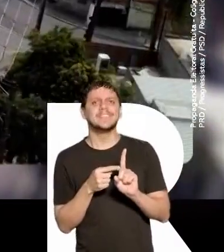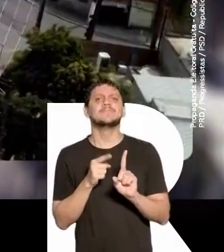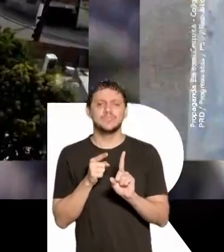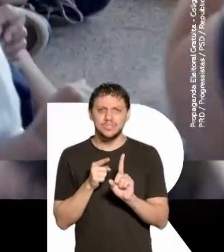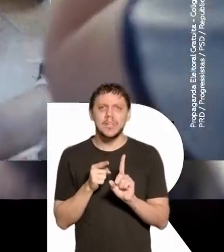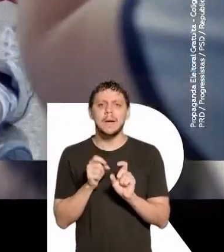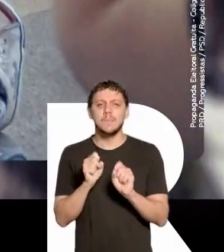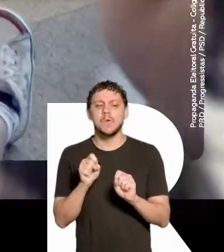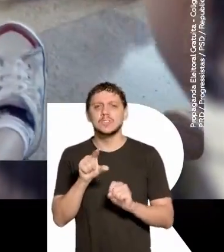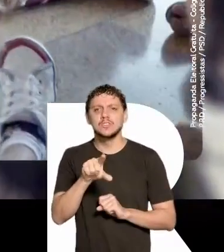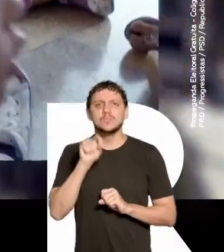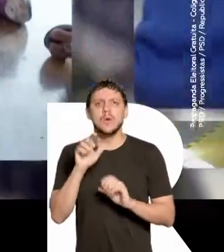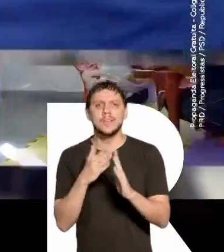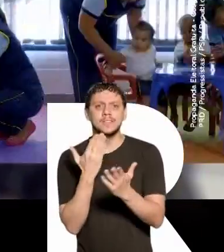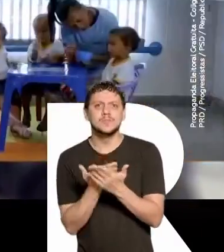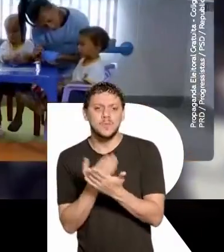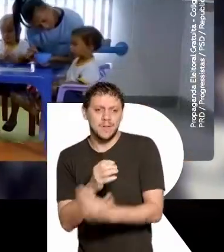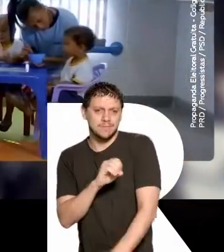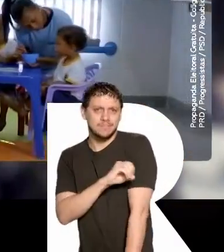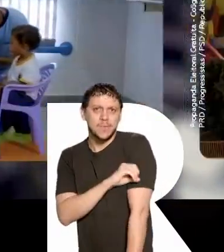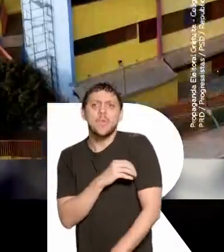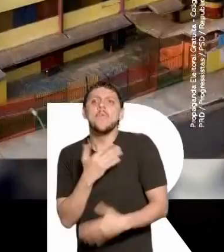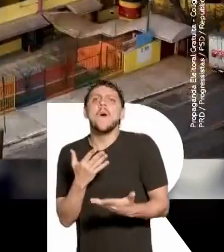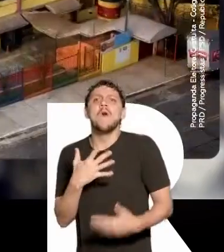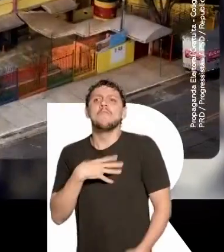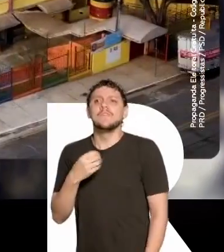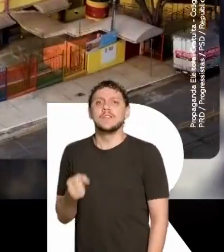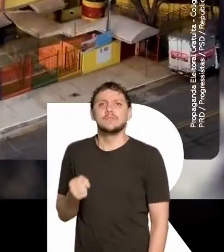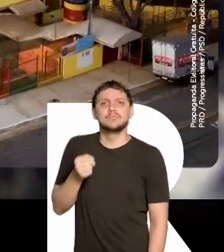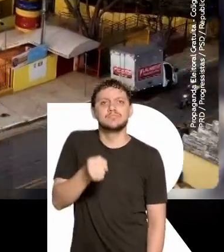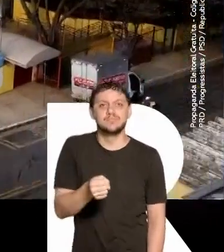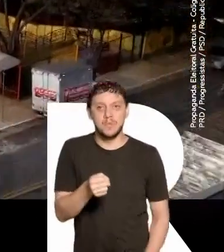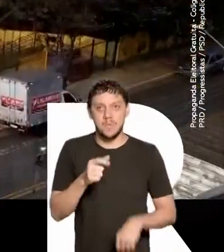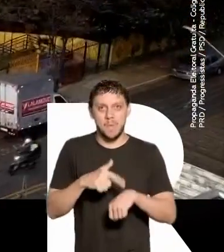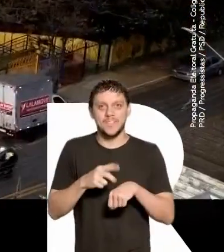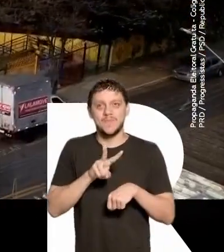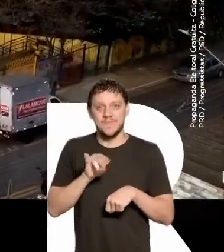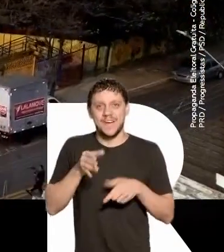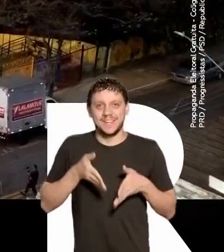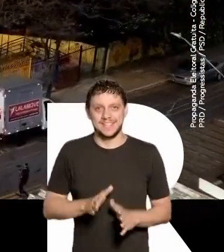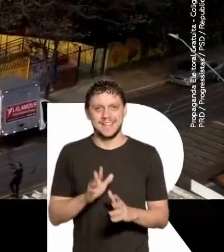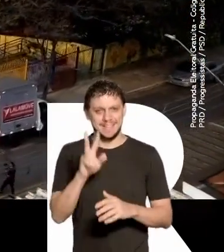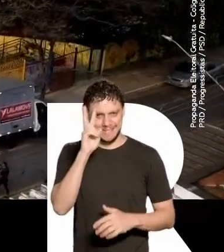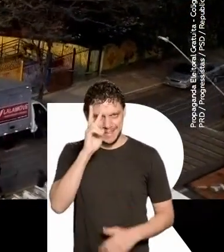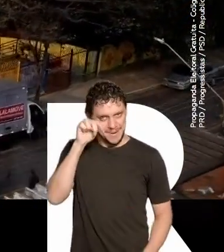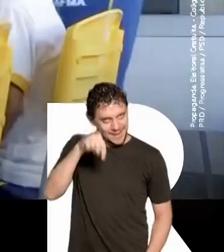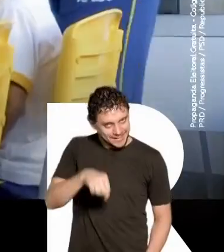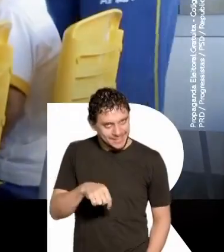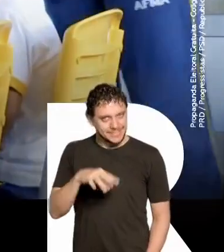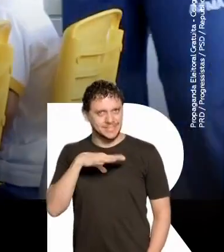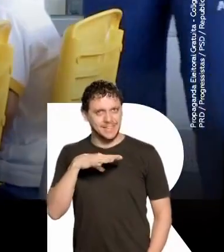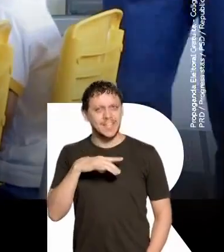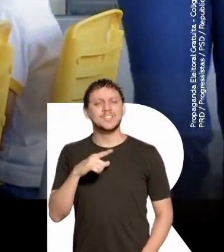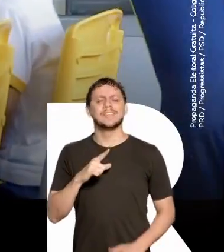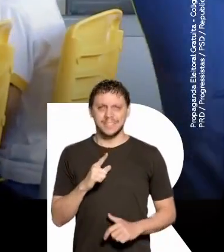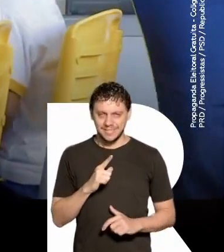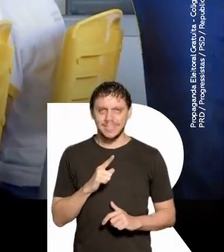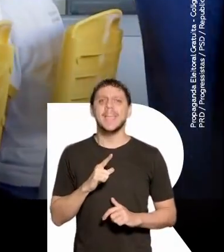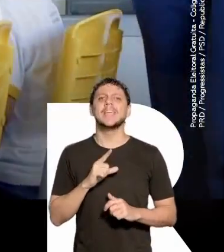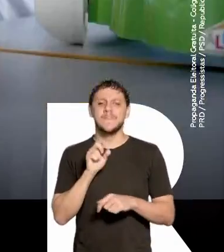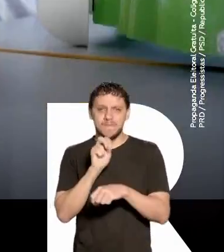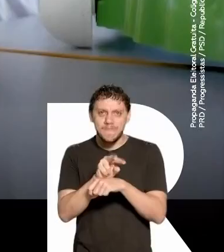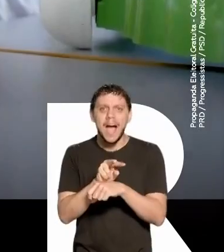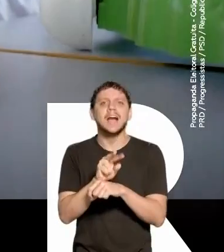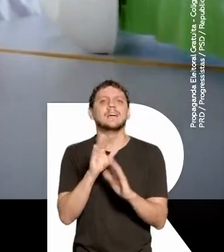qual é a creche que o seu filho vai estudar quando nascer. Lembrando que na nossa cidade tem vaga de creche para